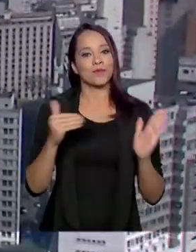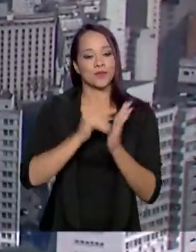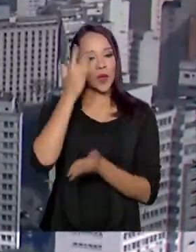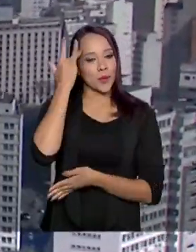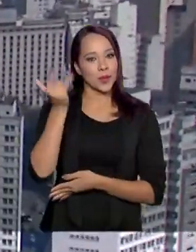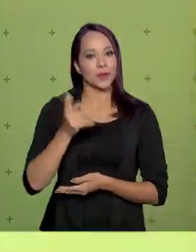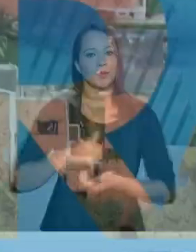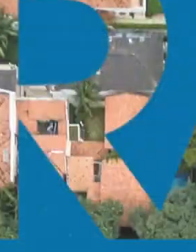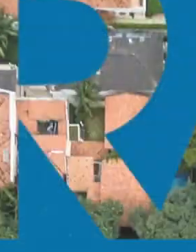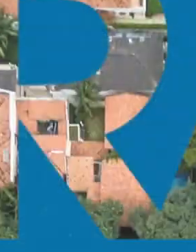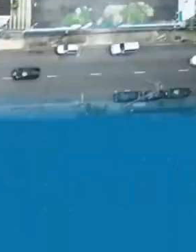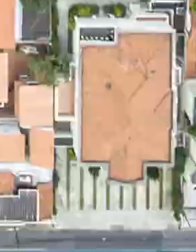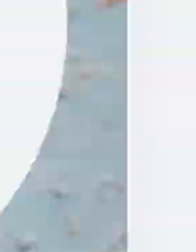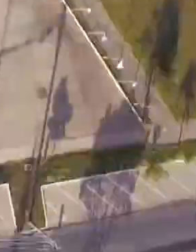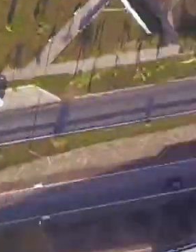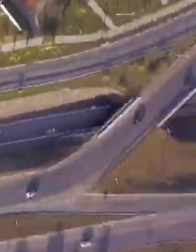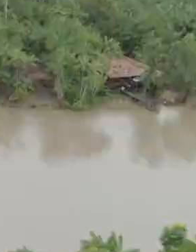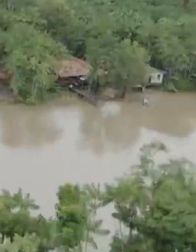até amanhã.